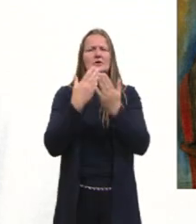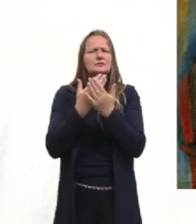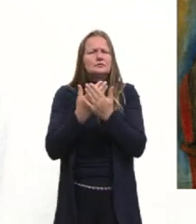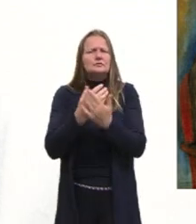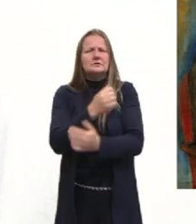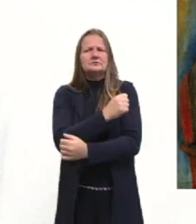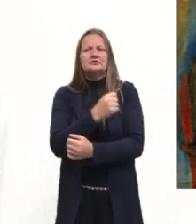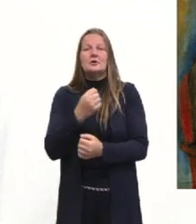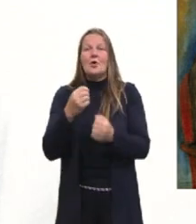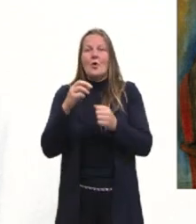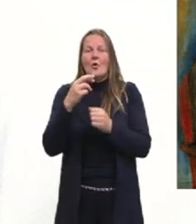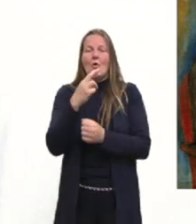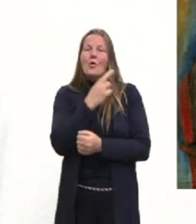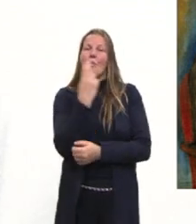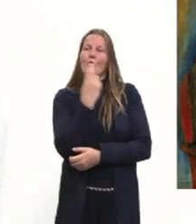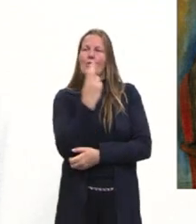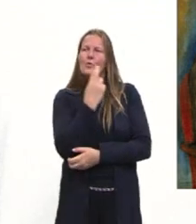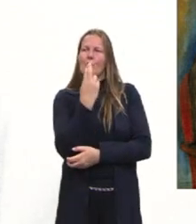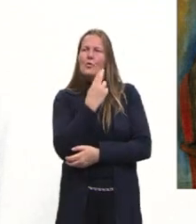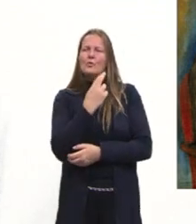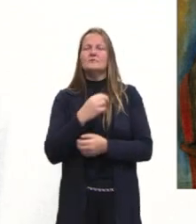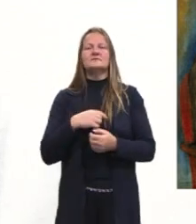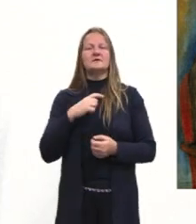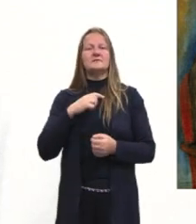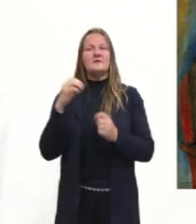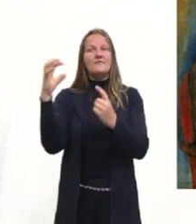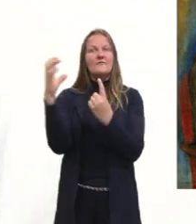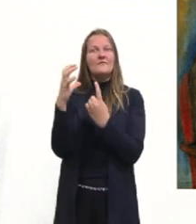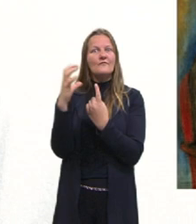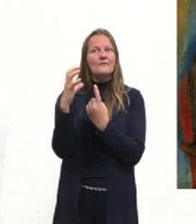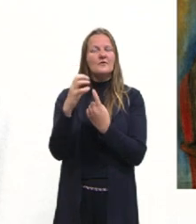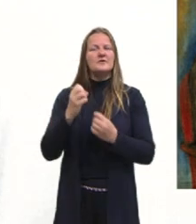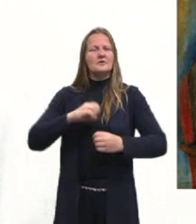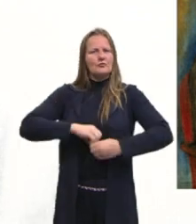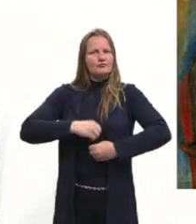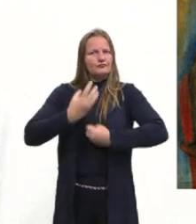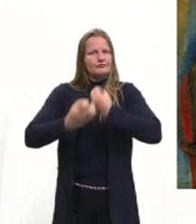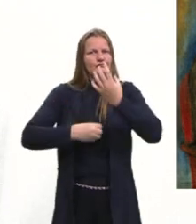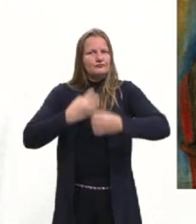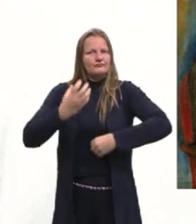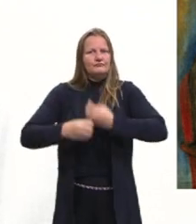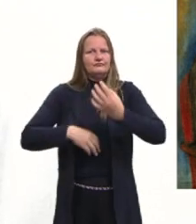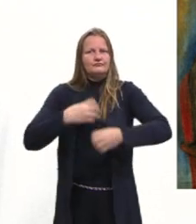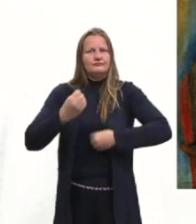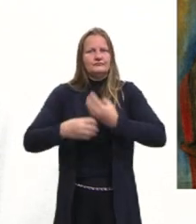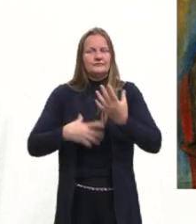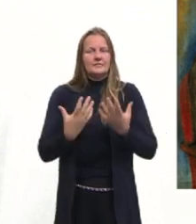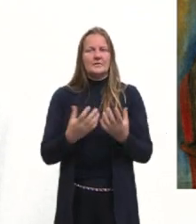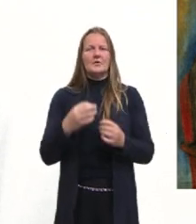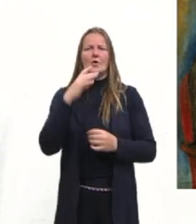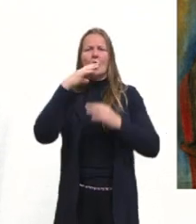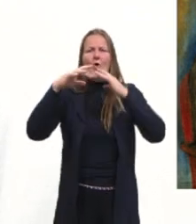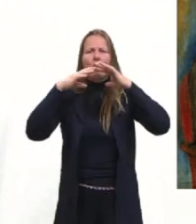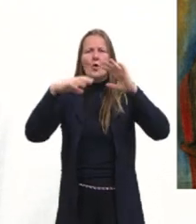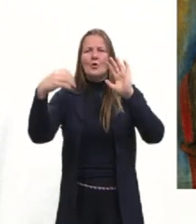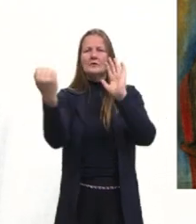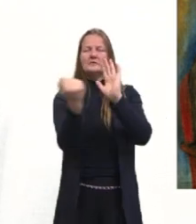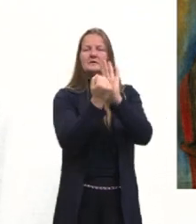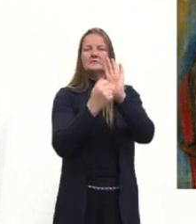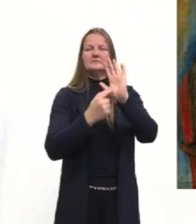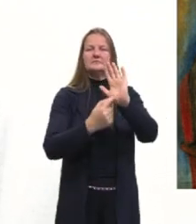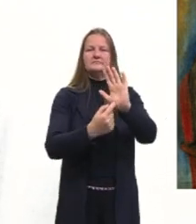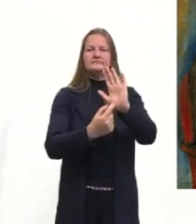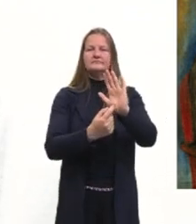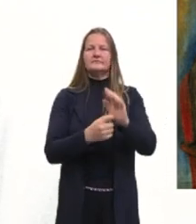nessa obra a gente já percebe a influência do expressionismo, essas cores marcantes,